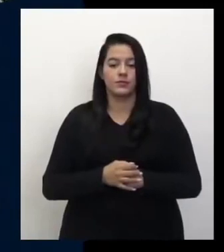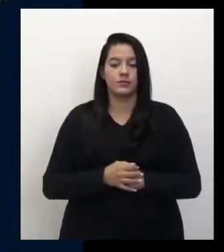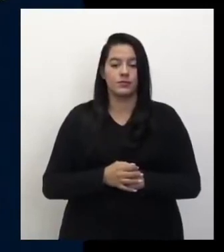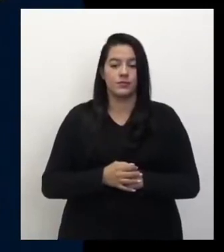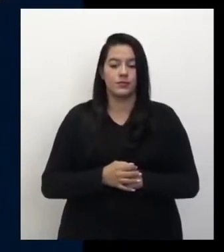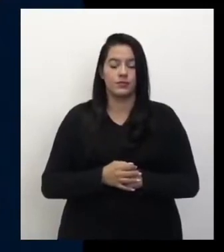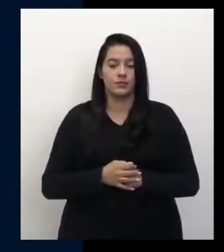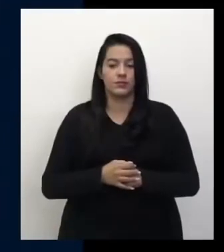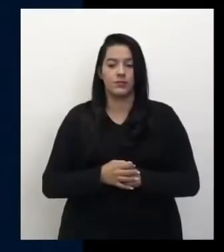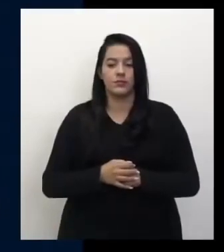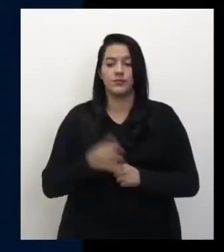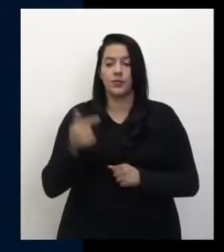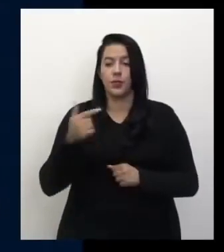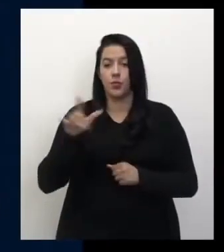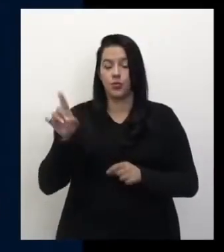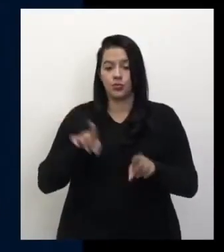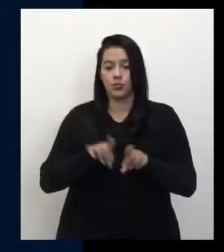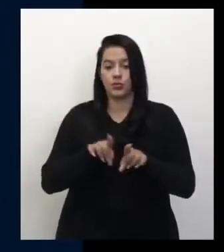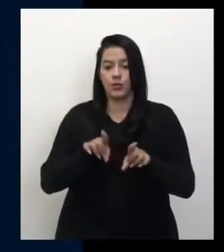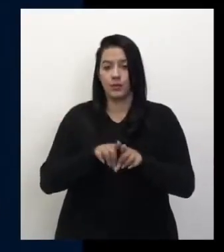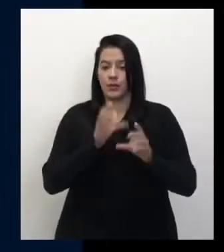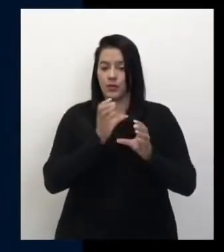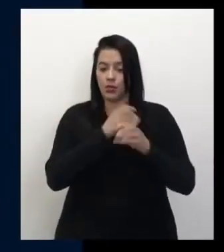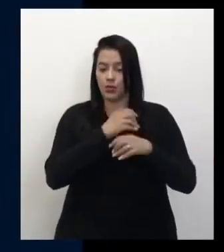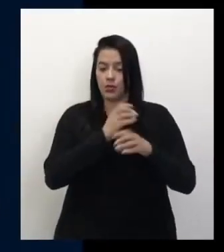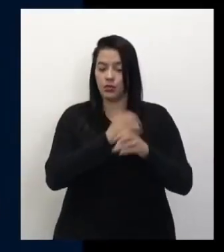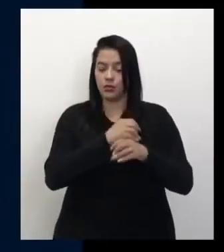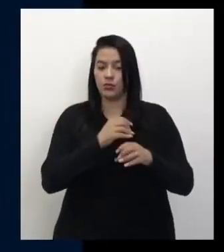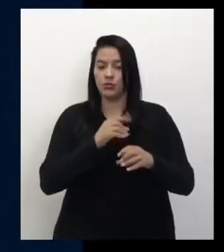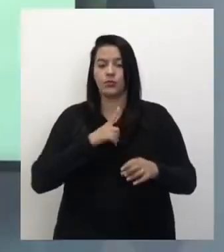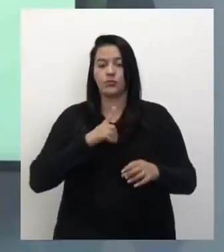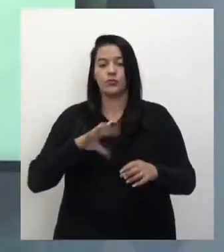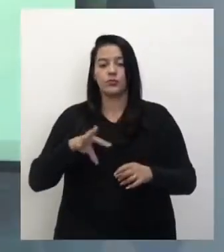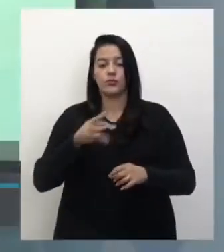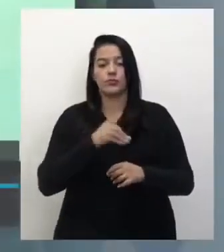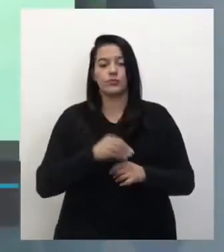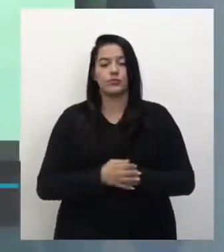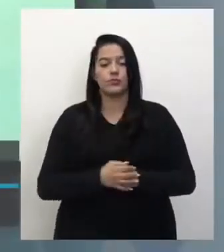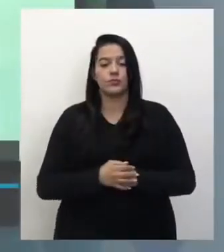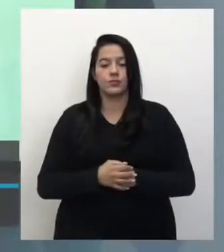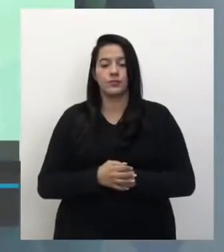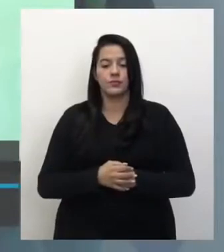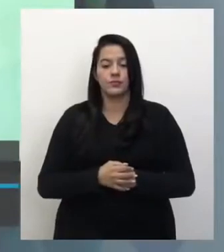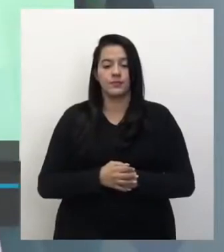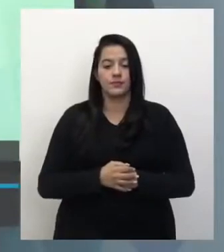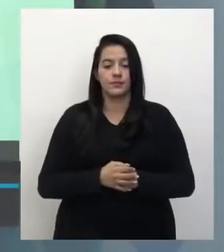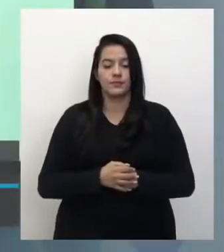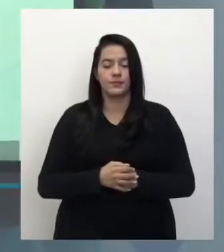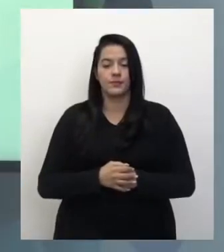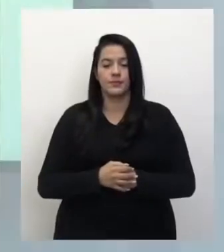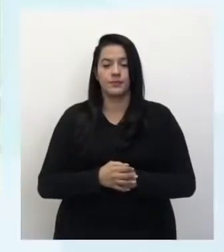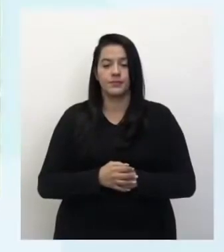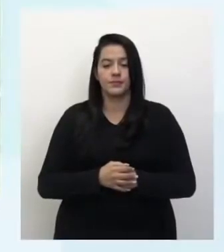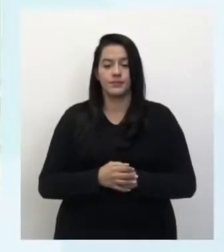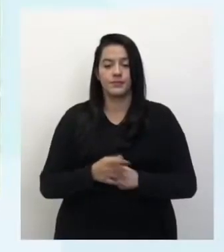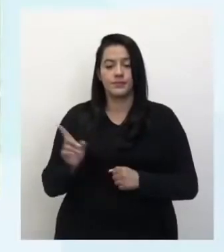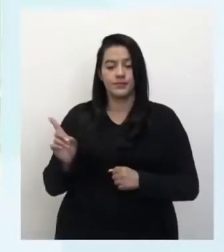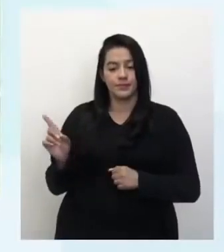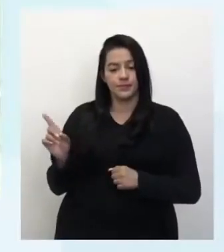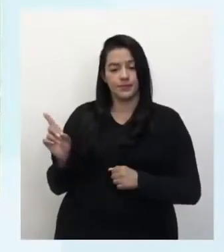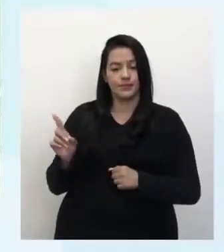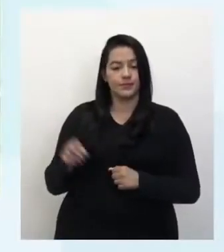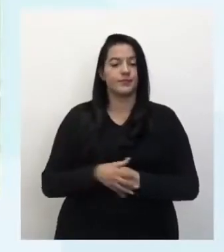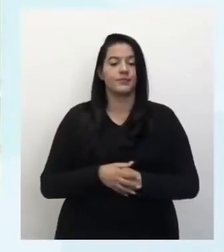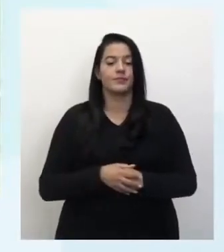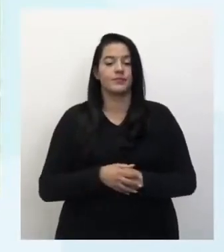Agora eu vou passar para o próximo, que é o microscópio ótico de varredura. Isso aí. Olha aí, vai aparecer para você o microscópio ótico